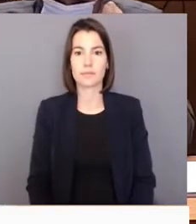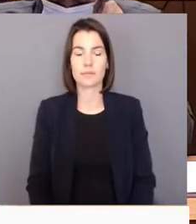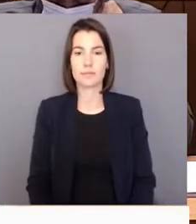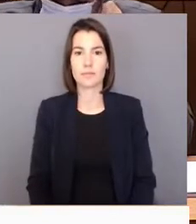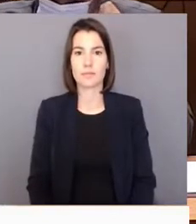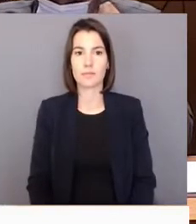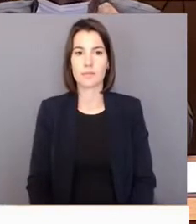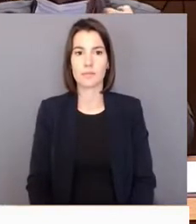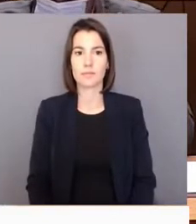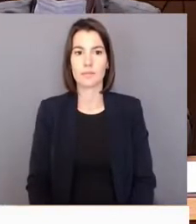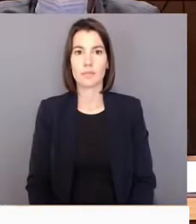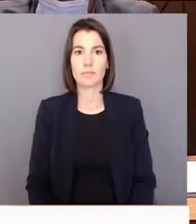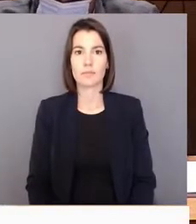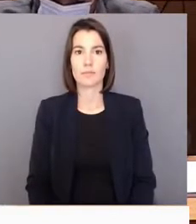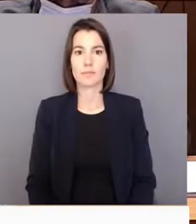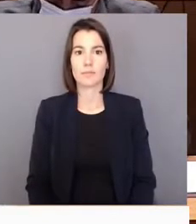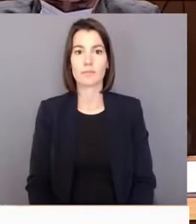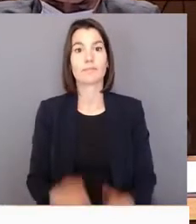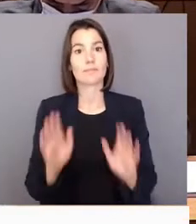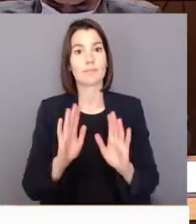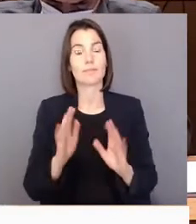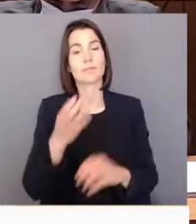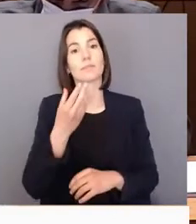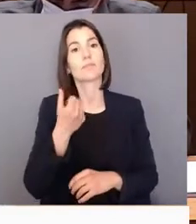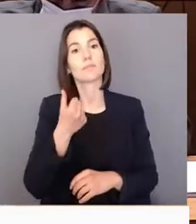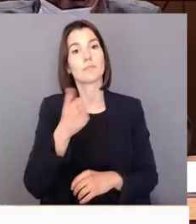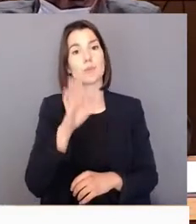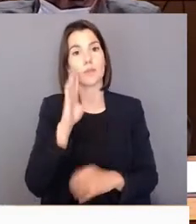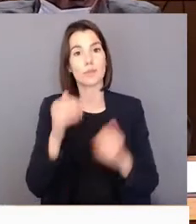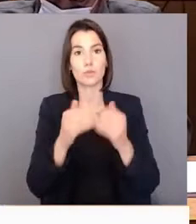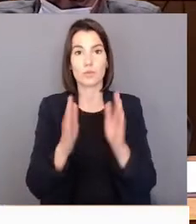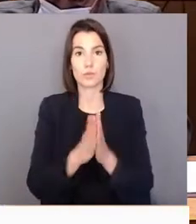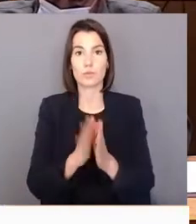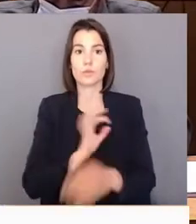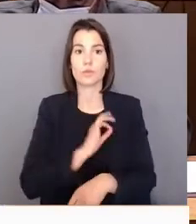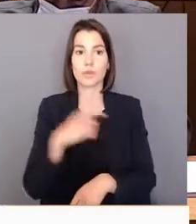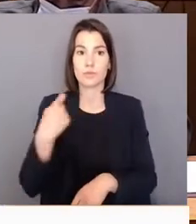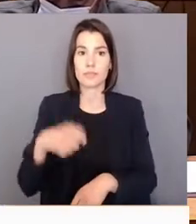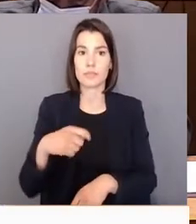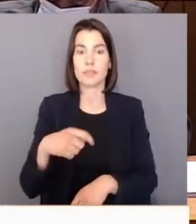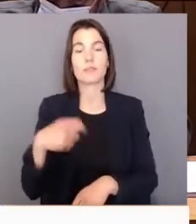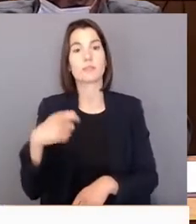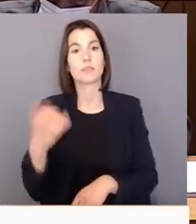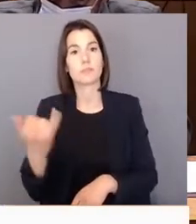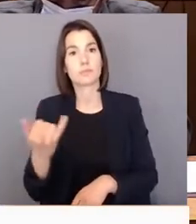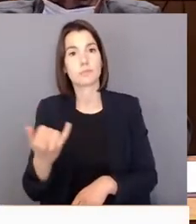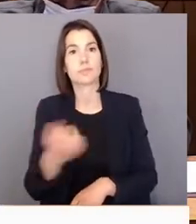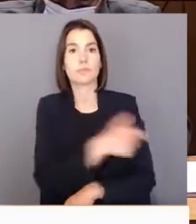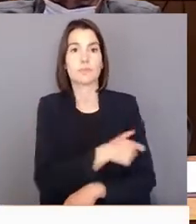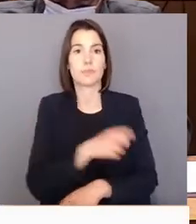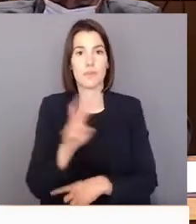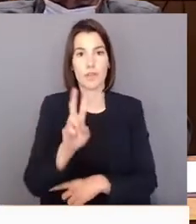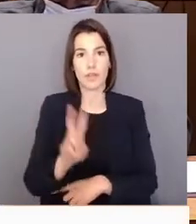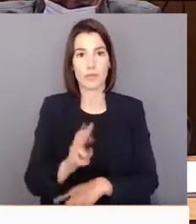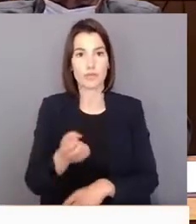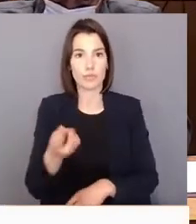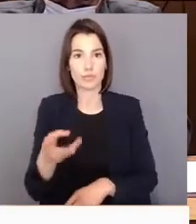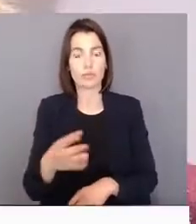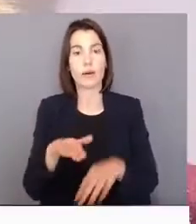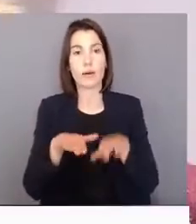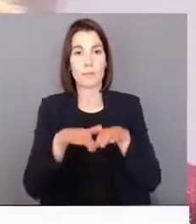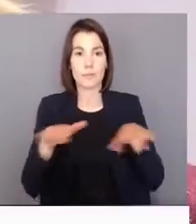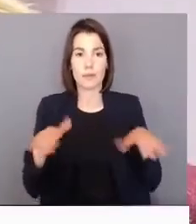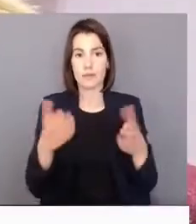Olá, muito boa tarde a todos. Boa tarde, Sr. Presidente, Sr. Vice-Presidente, vereadores à mesa também e